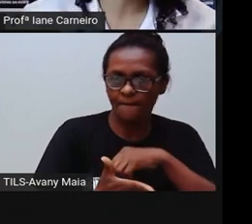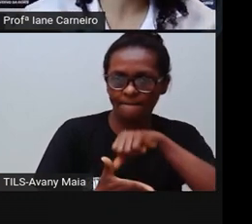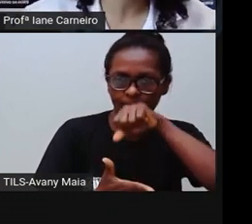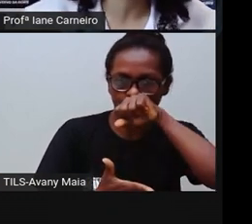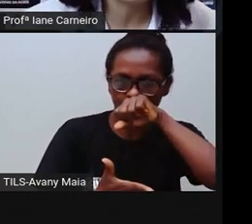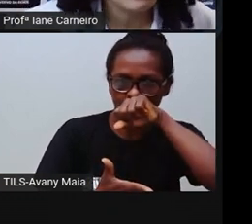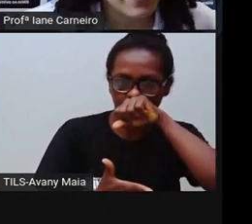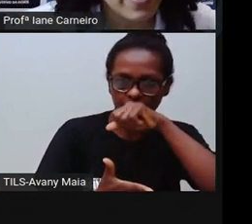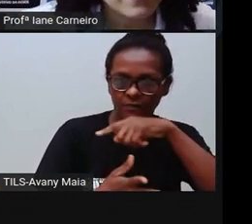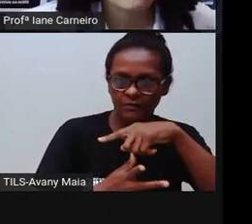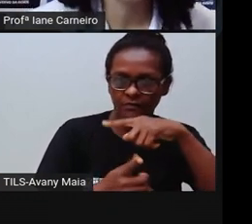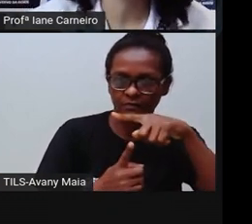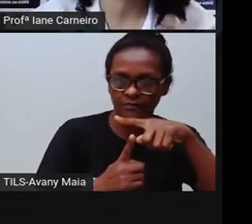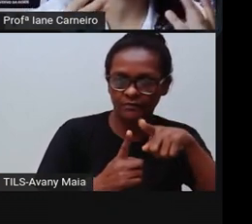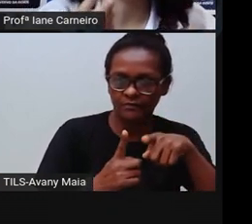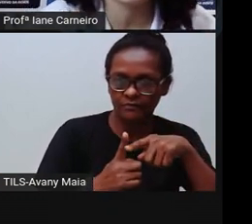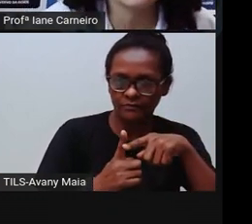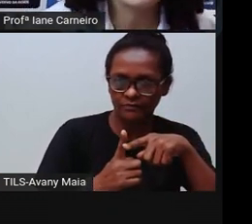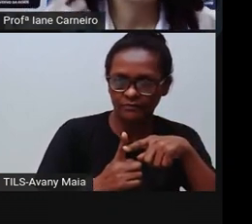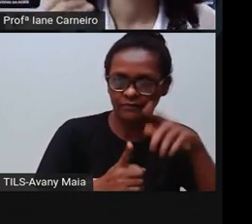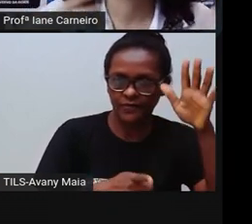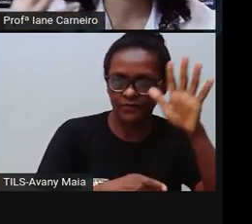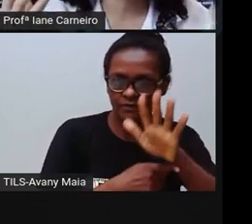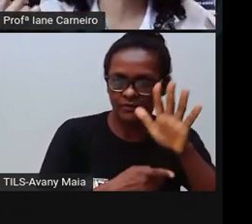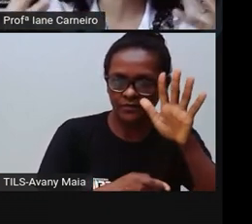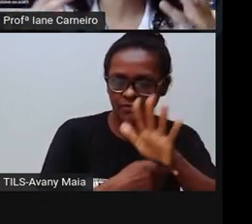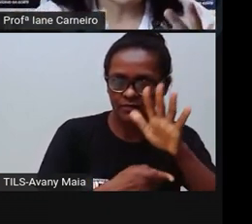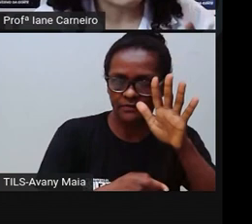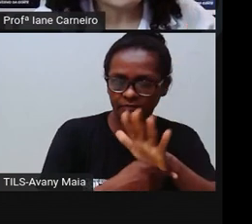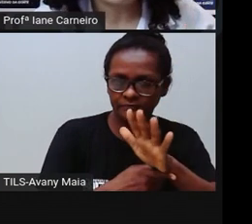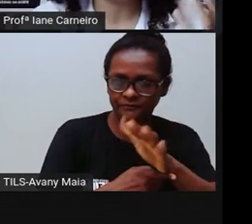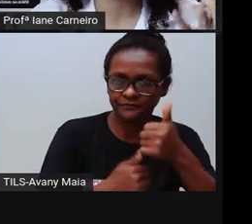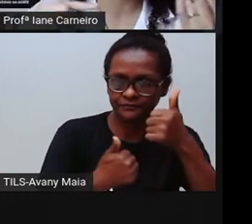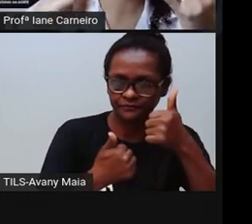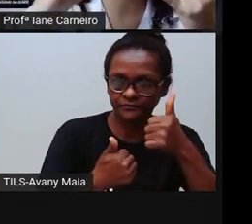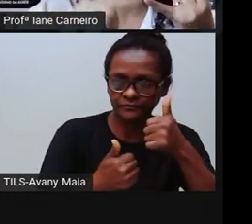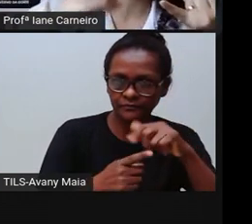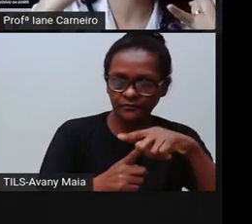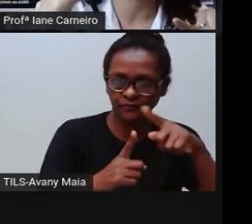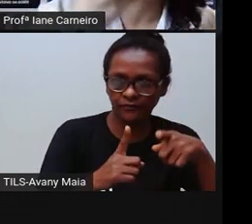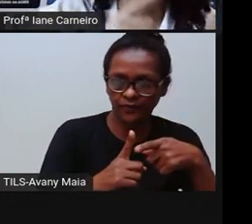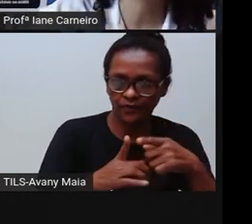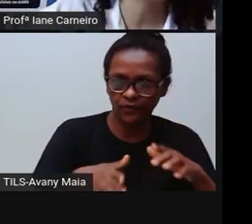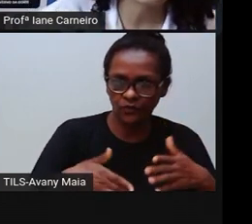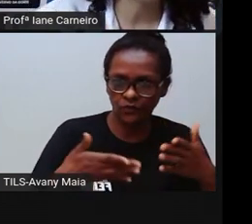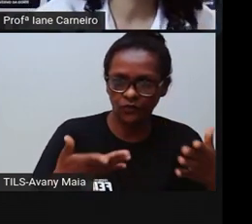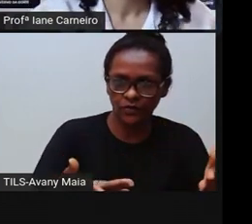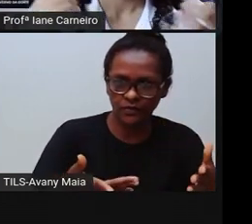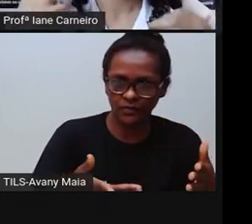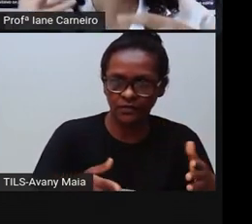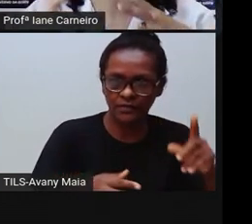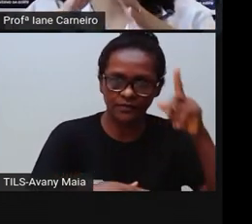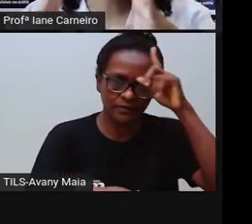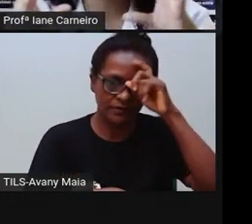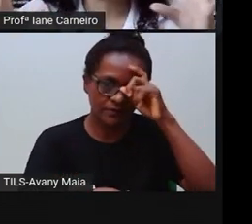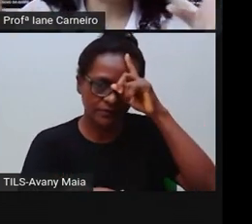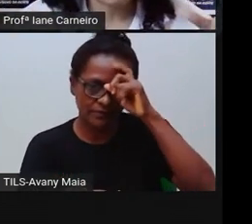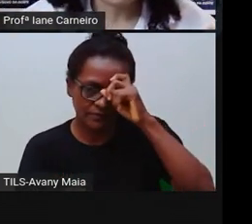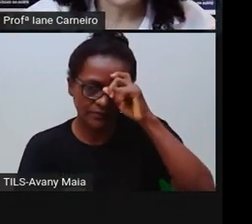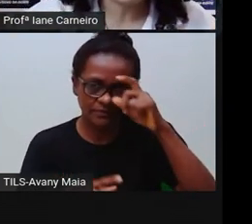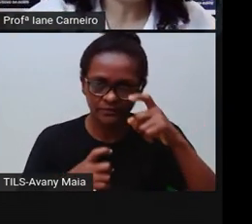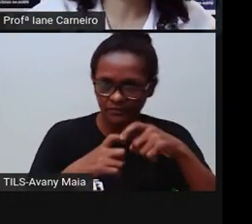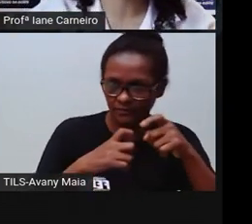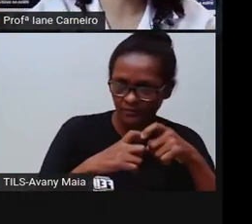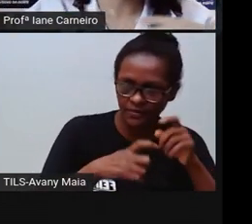ou seja, a ter uma gravidez com proteção. Então, a mamãe, quando tá grávida, ela tem o direito de ir ao hospital, fazer todo o